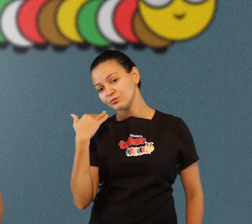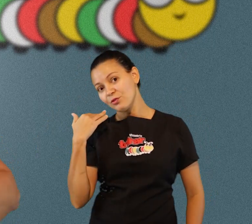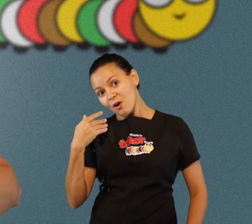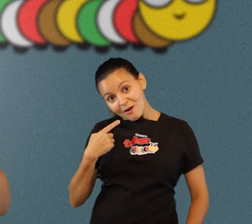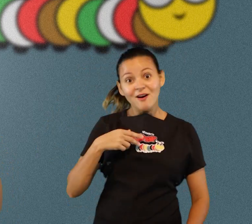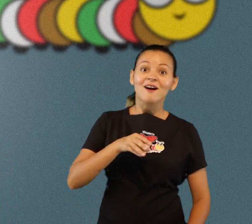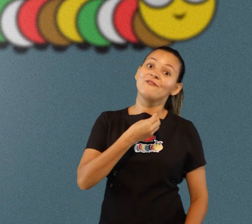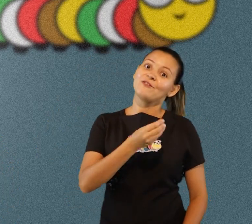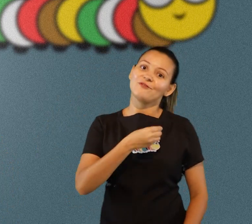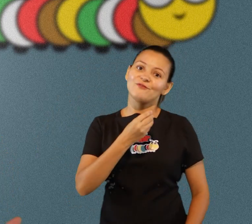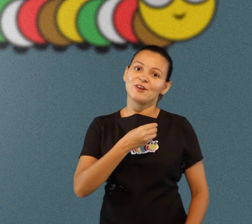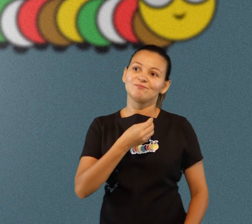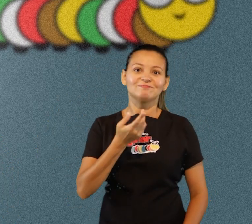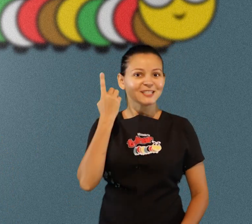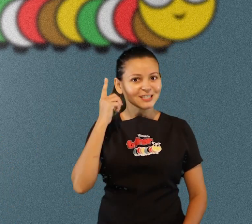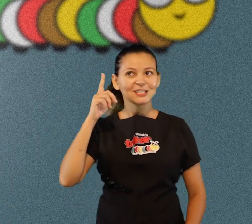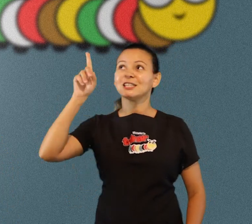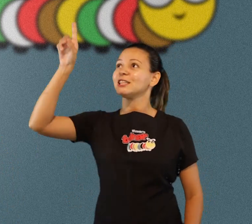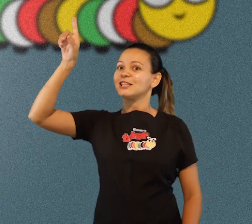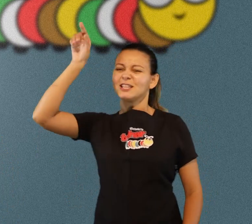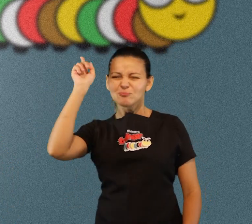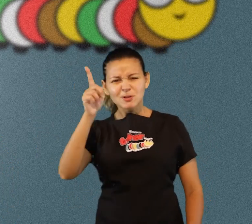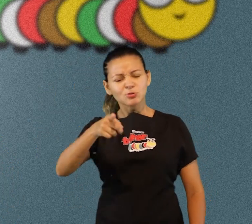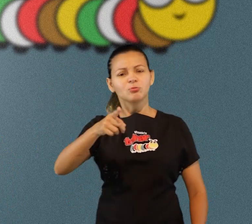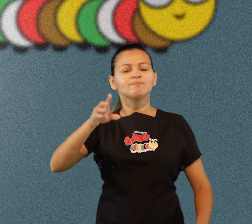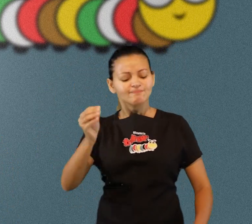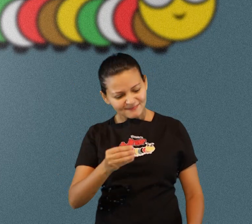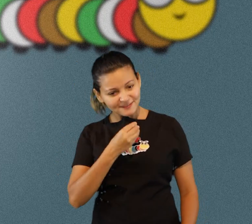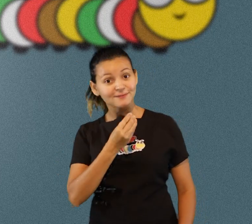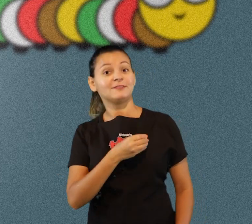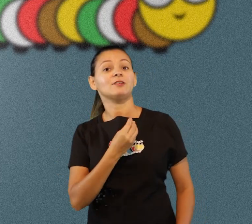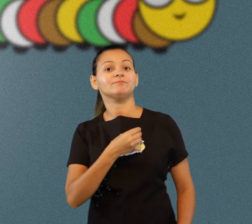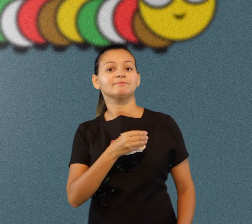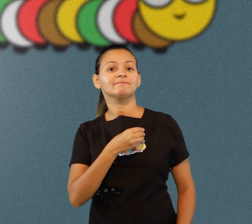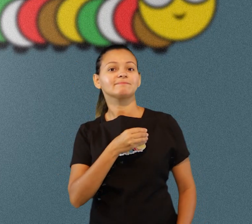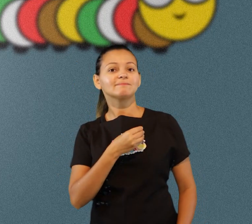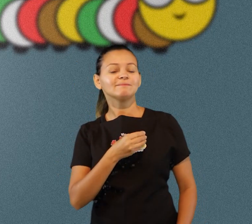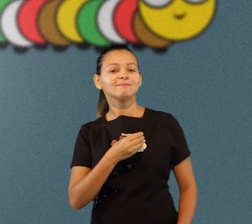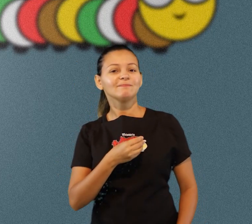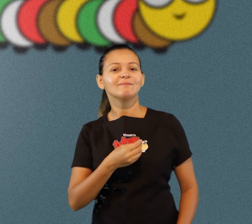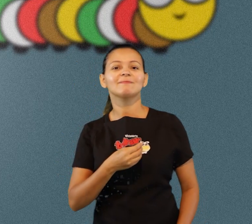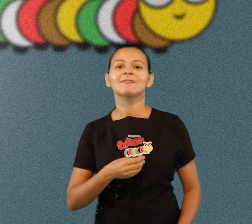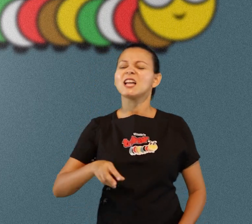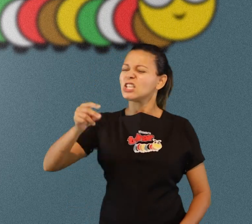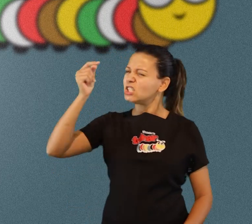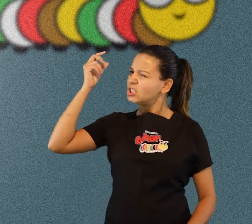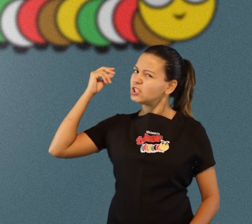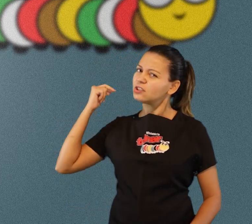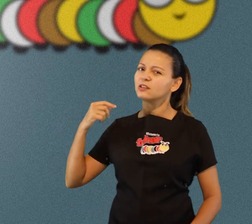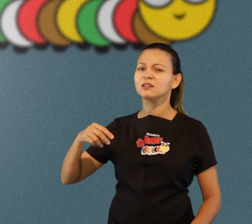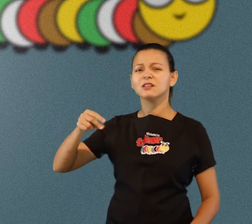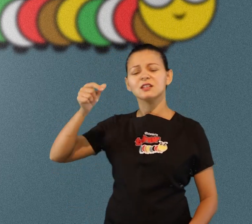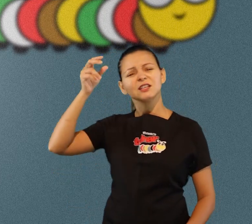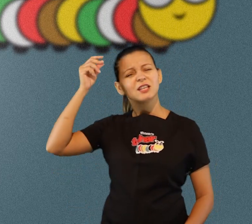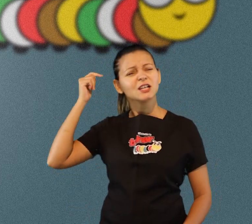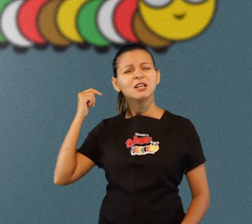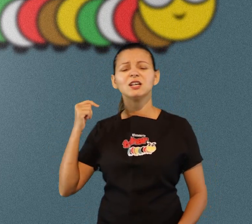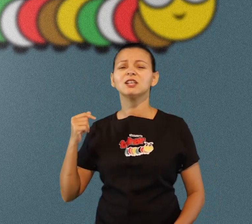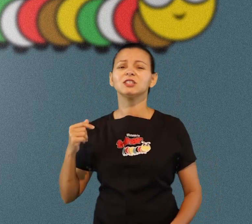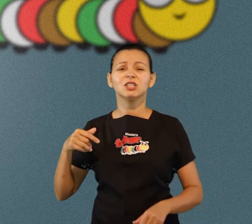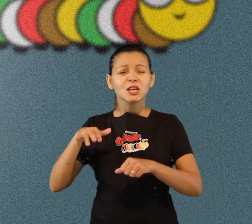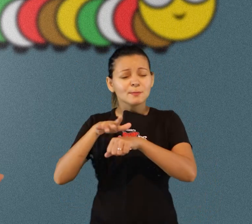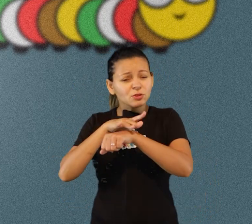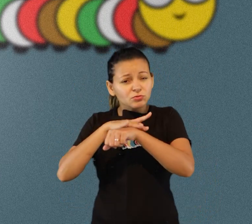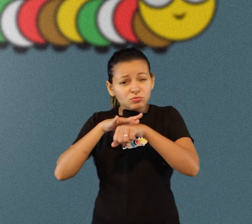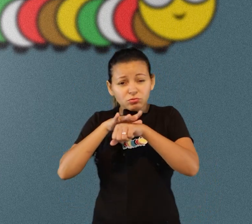de viver outras que estavam muito doentes e buscaram muito a cura e nos tempos de Jesus